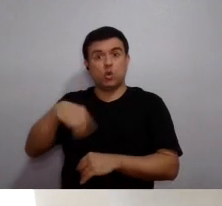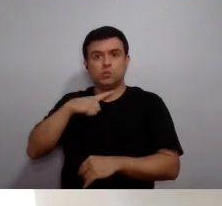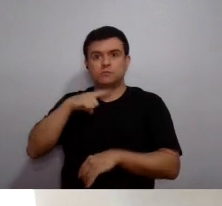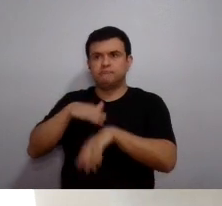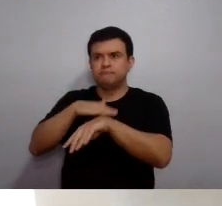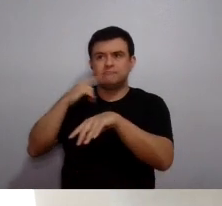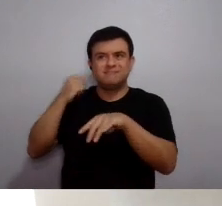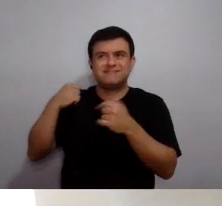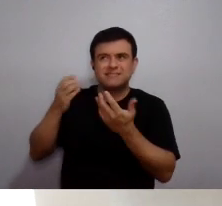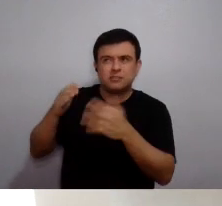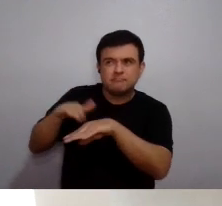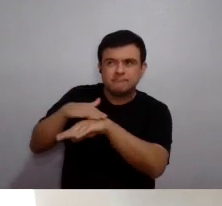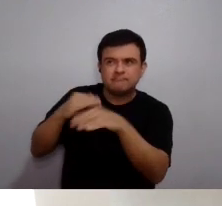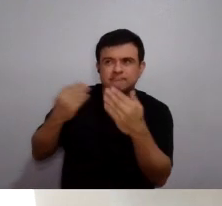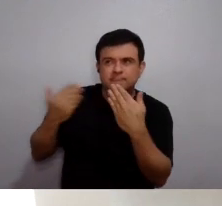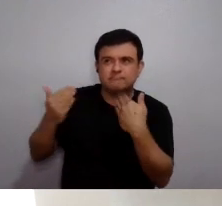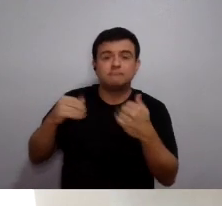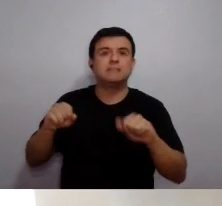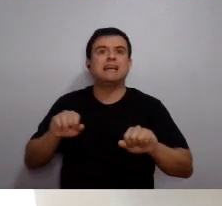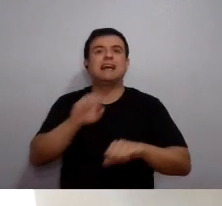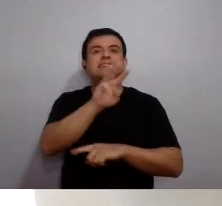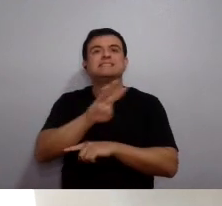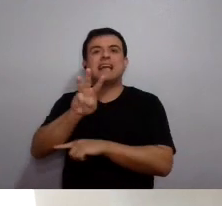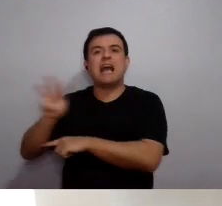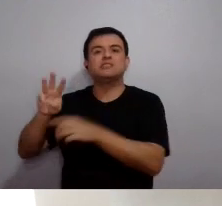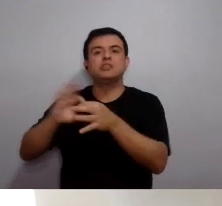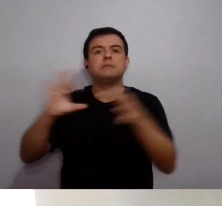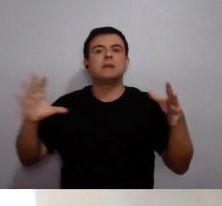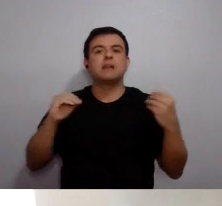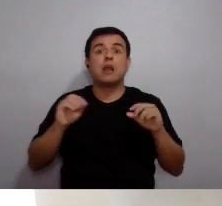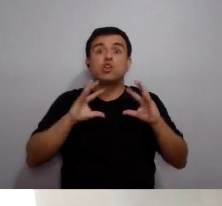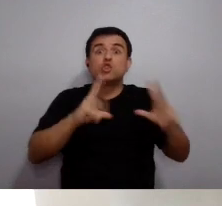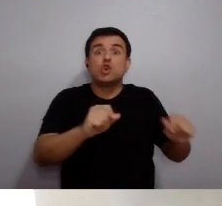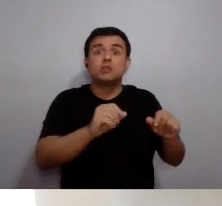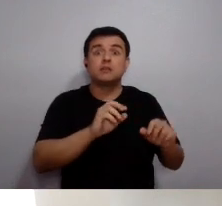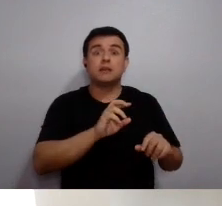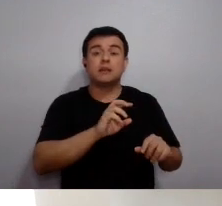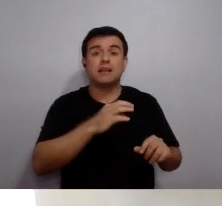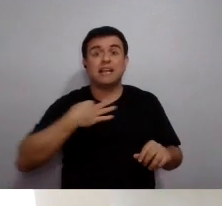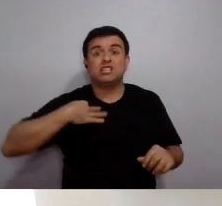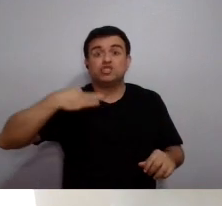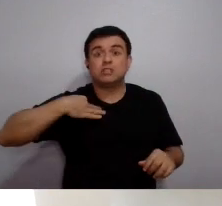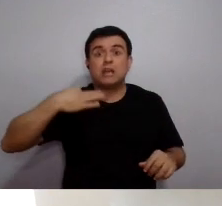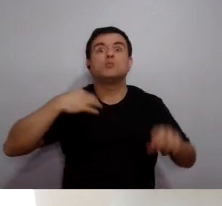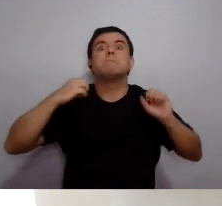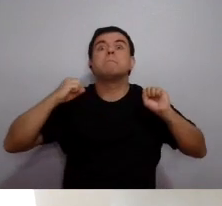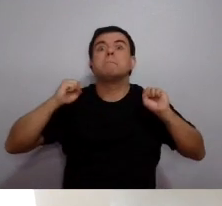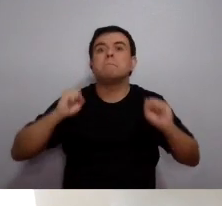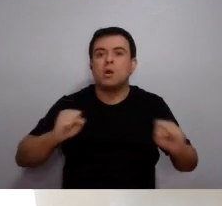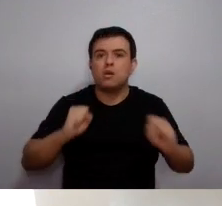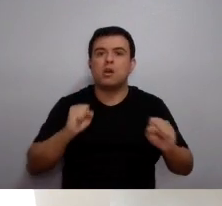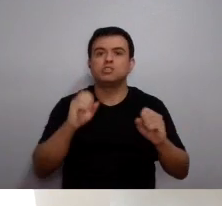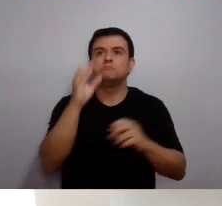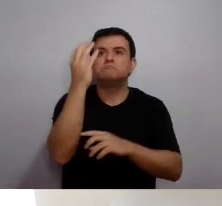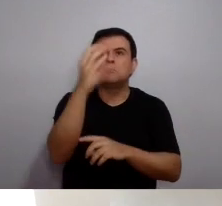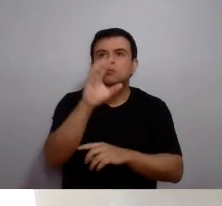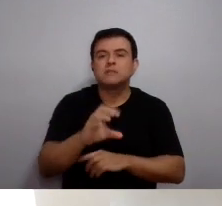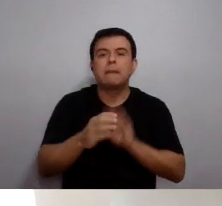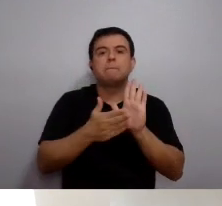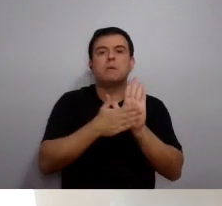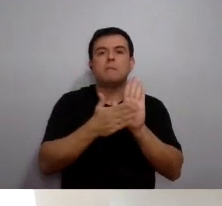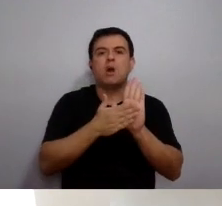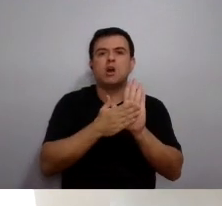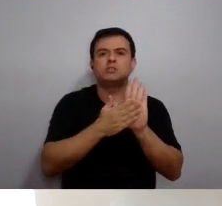SECOM, procurando disponibilizar um espaço na página do Consum, onde todas as chapas poderiam colocar o seu material, a sua